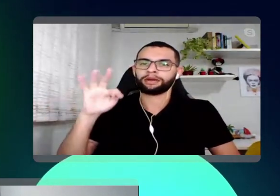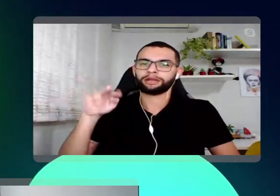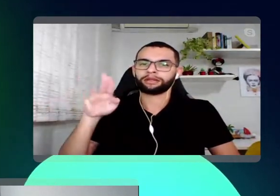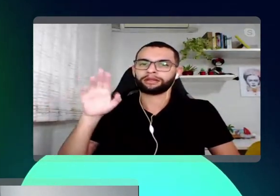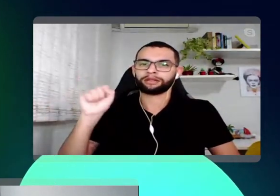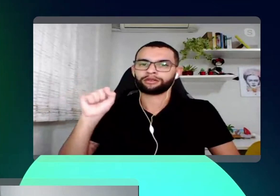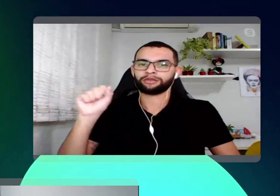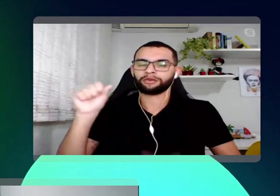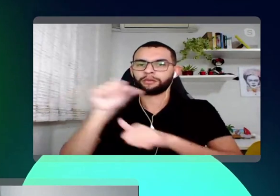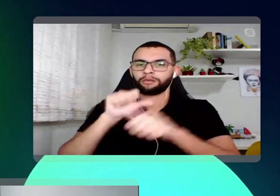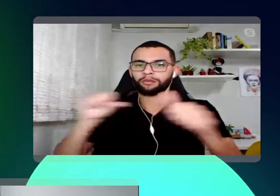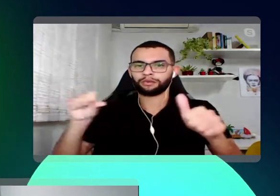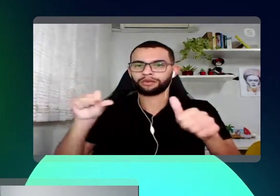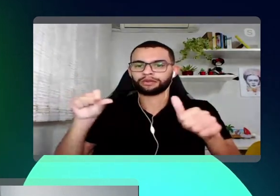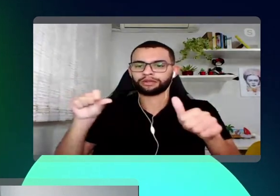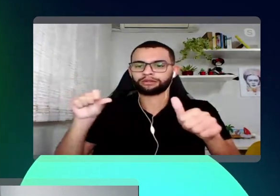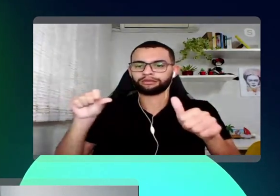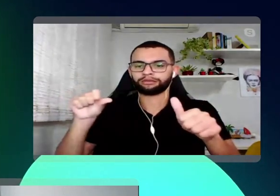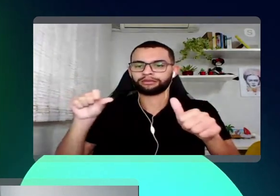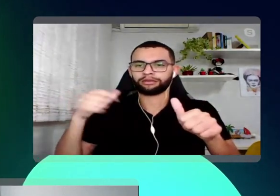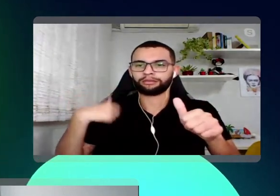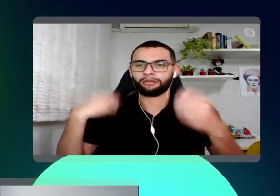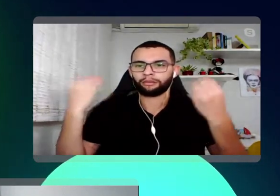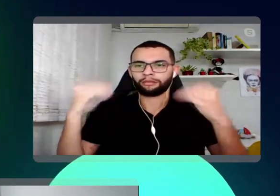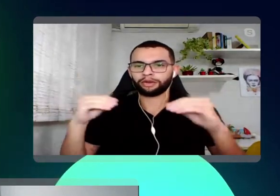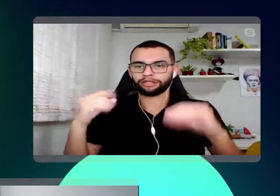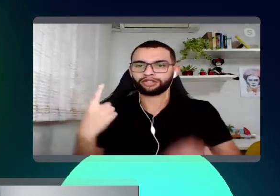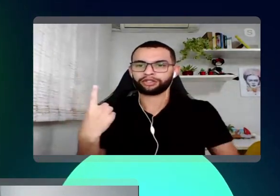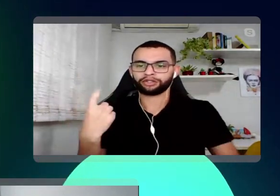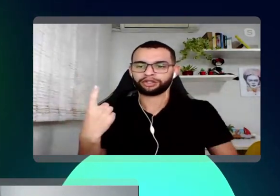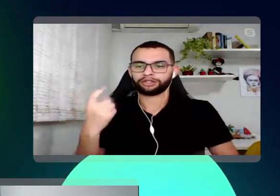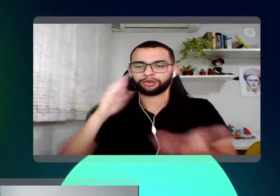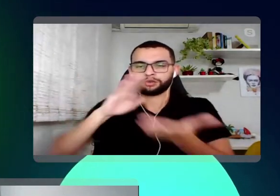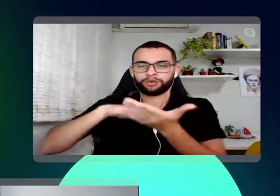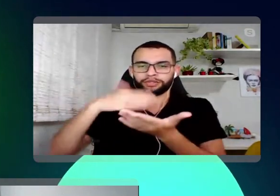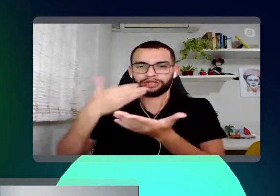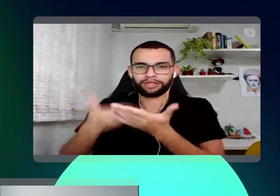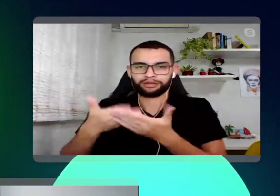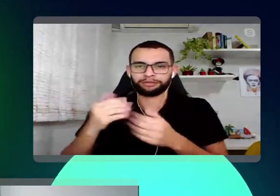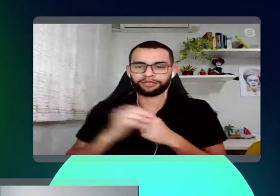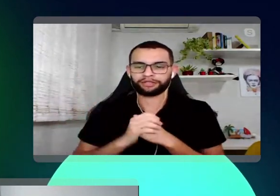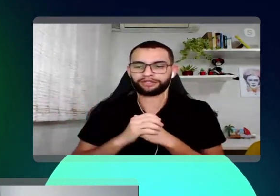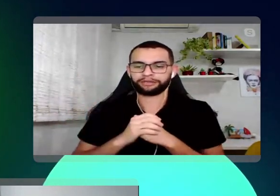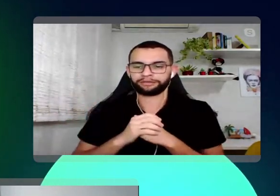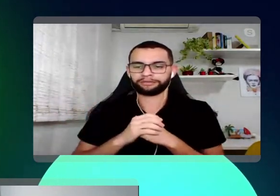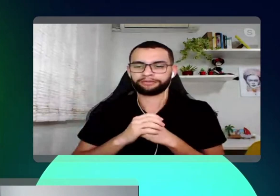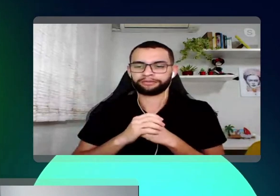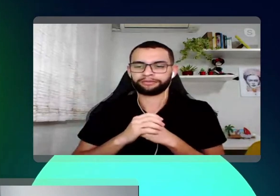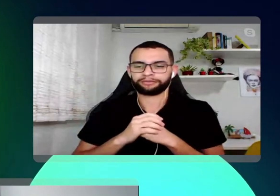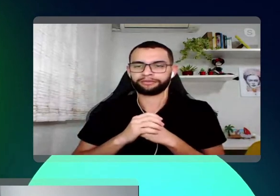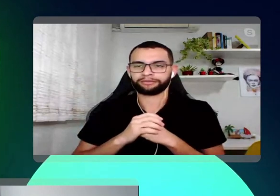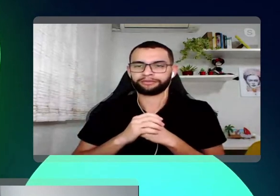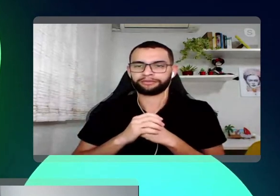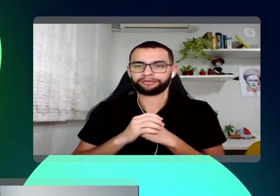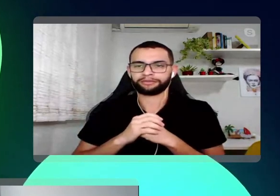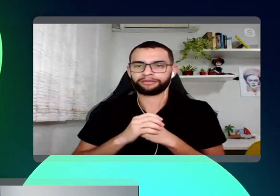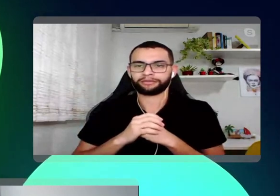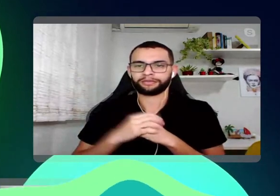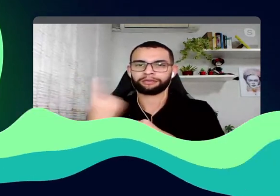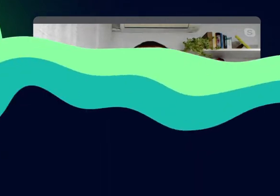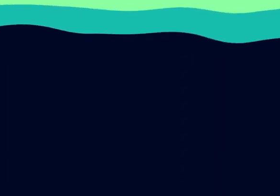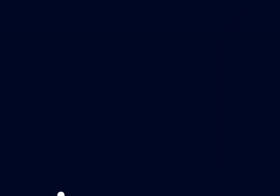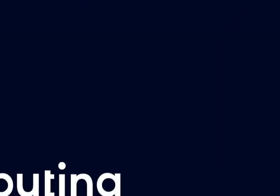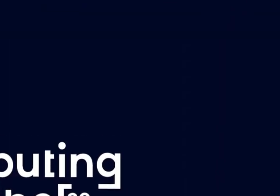me coloca sozinho com o intérprete para a gente poder se... se... se despedir do Pedro.